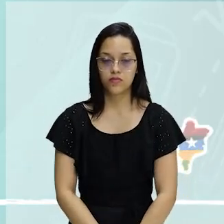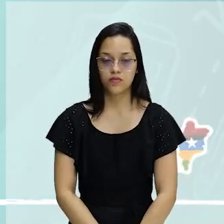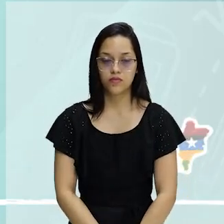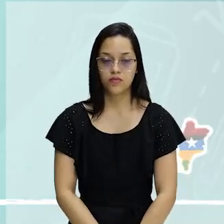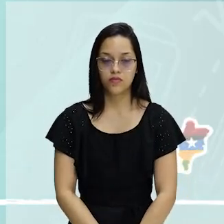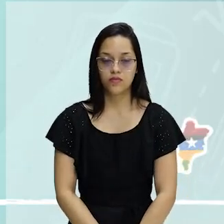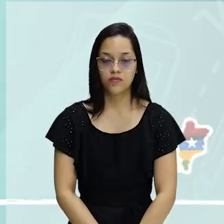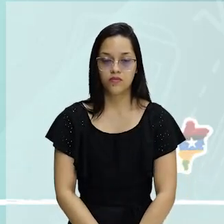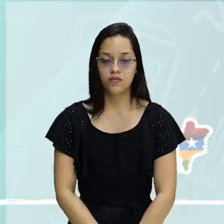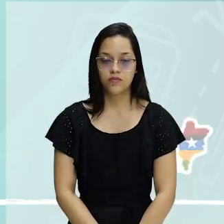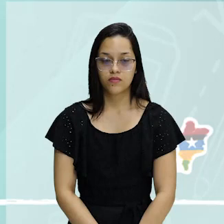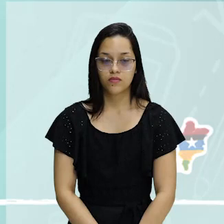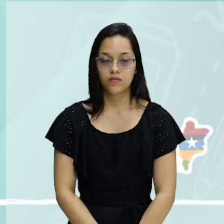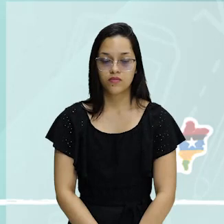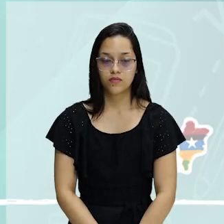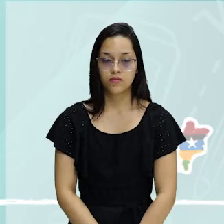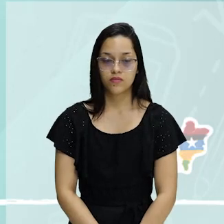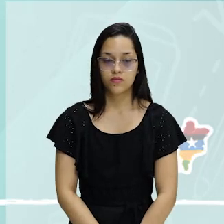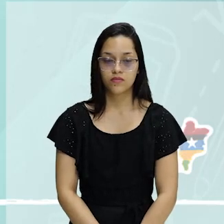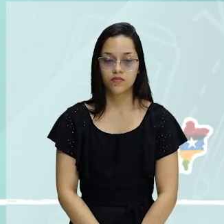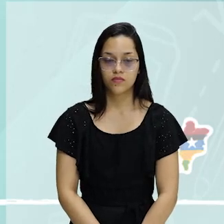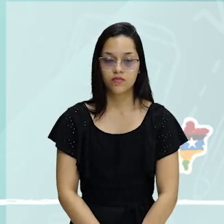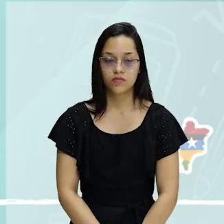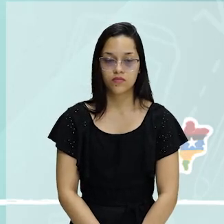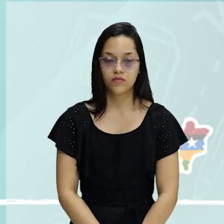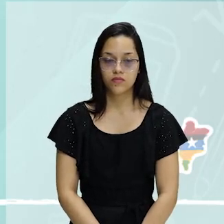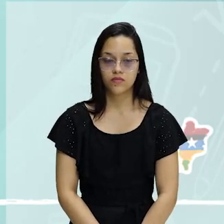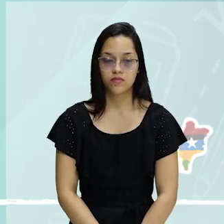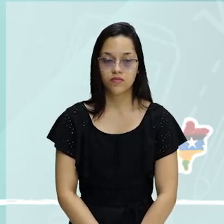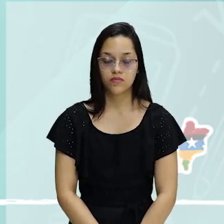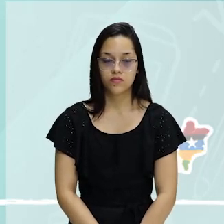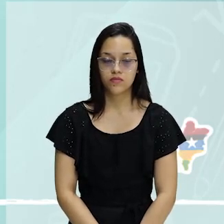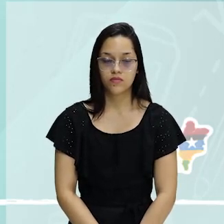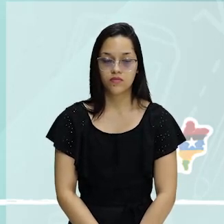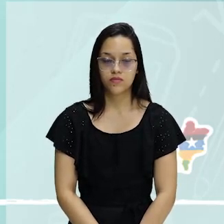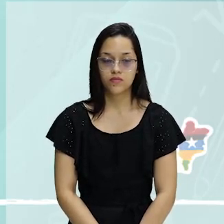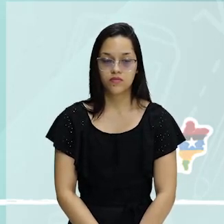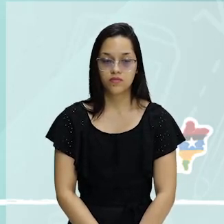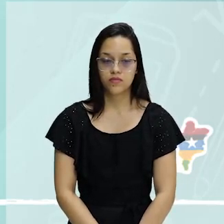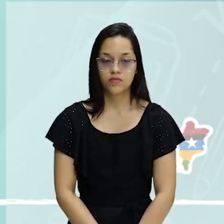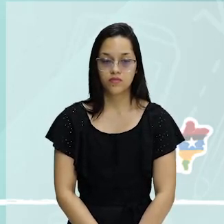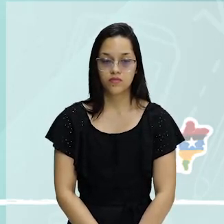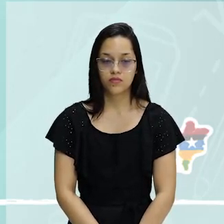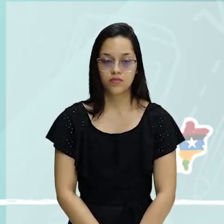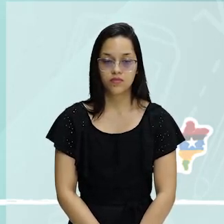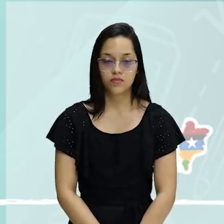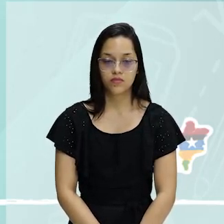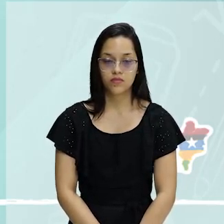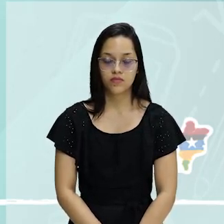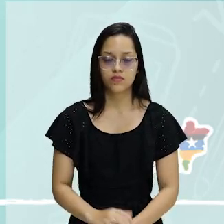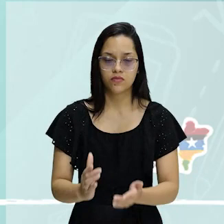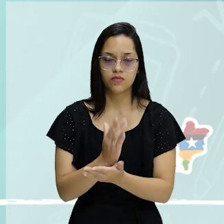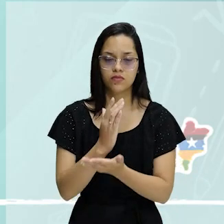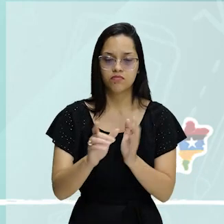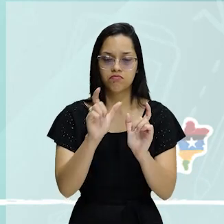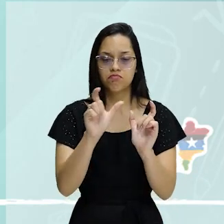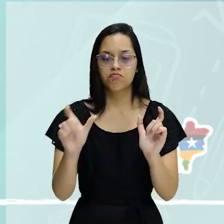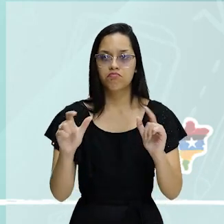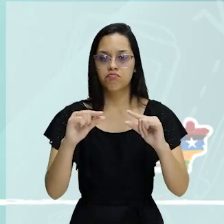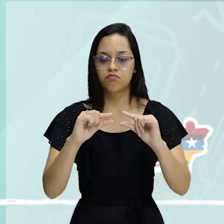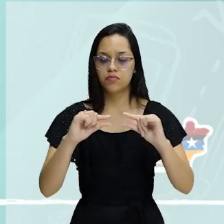Wikipédia, enciclopédia, livre. Aí tem ir para, né? Navegação, pesquisa. Aí tem algumas palavras que estão